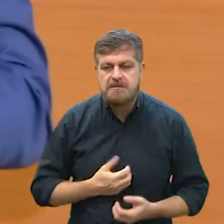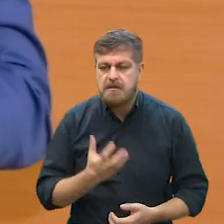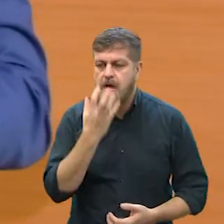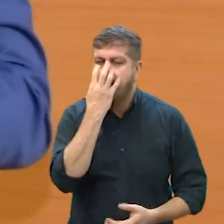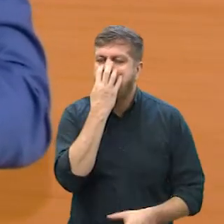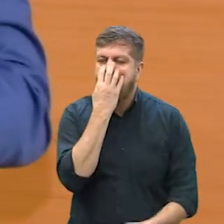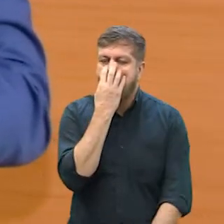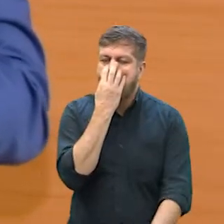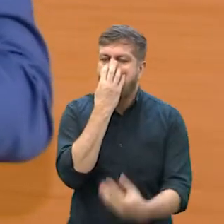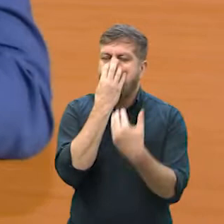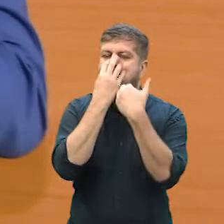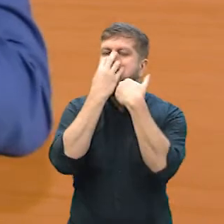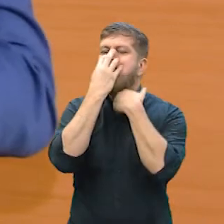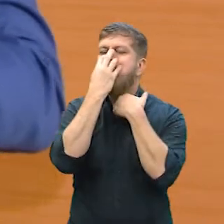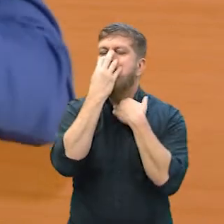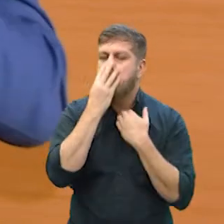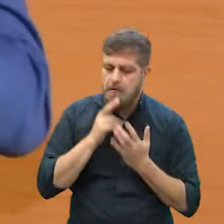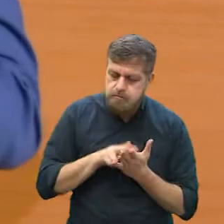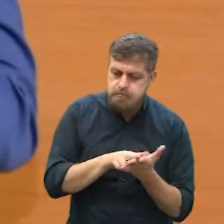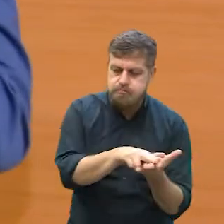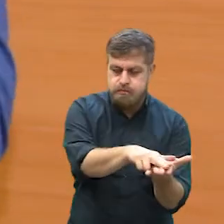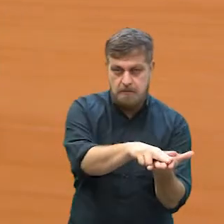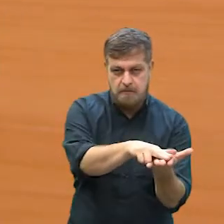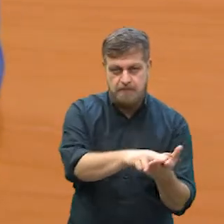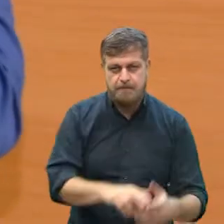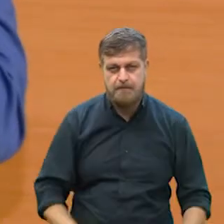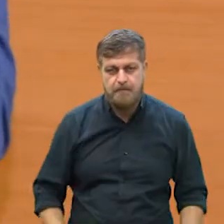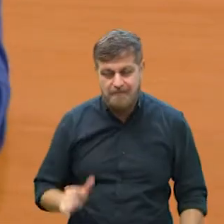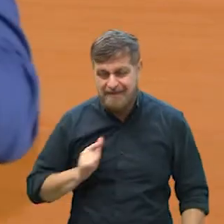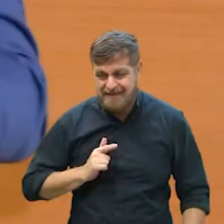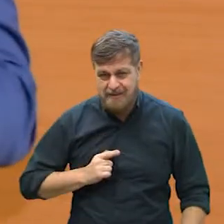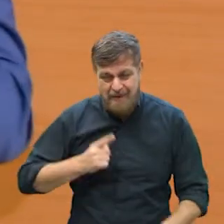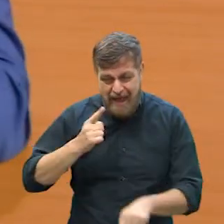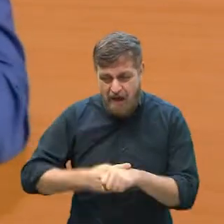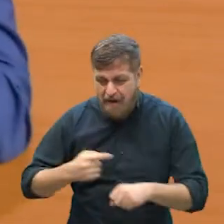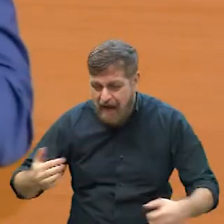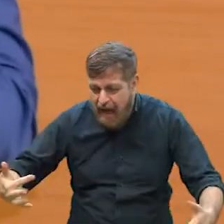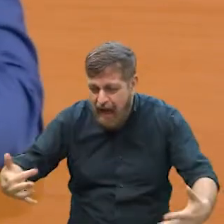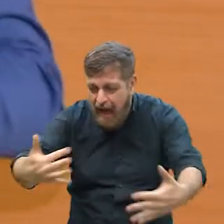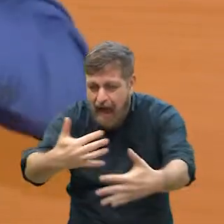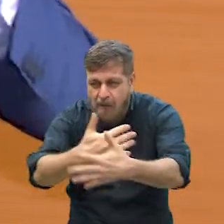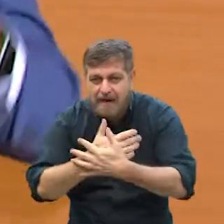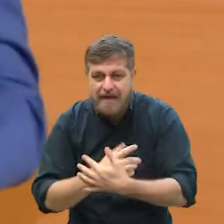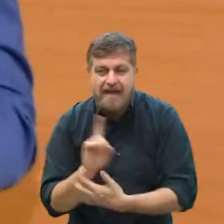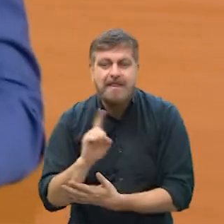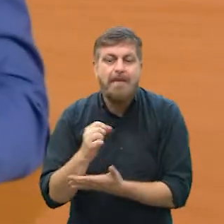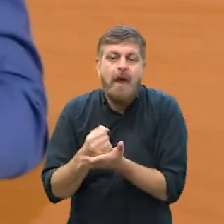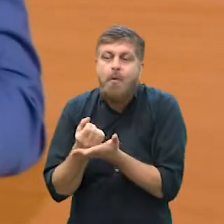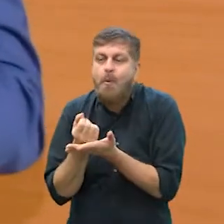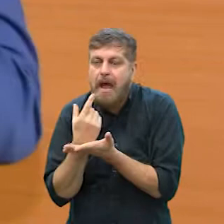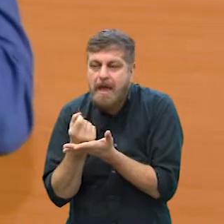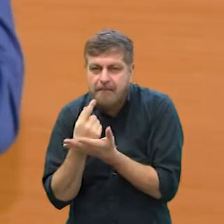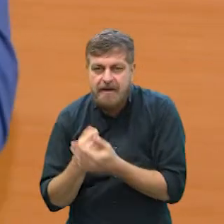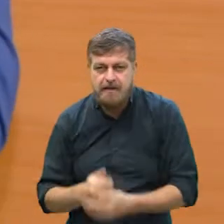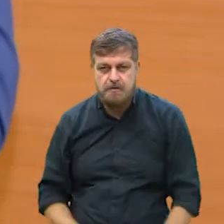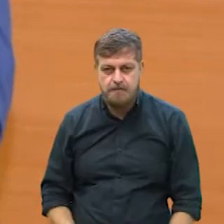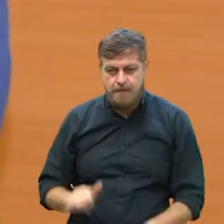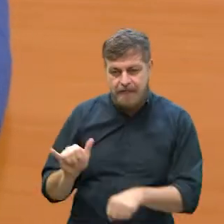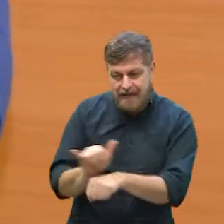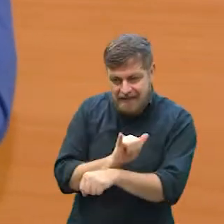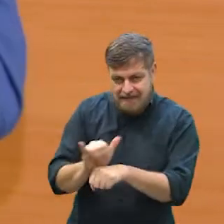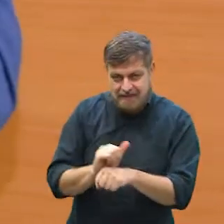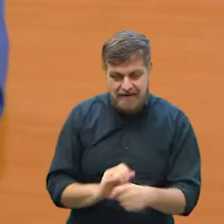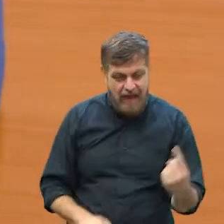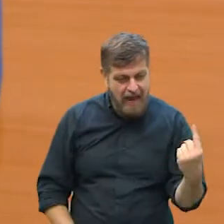entubado, justamente, né? Em razão desse aumento da carga viral. Então, assim, o acolhimento não é um kit A, o kit B, é você pegar